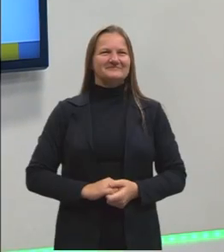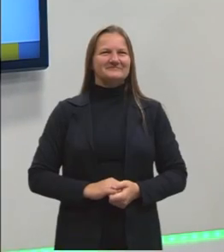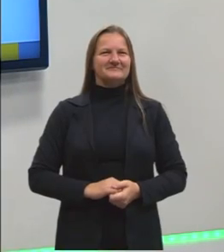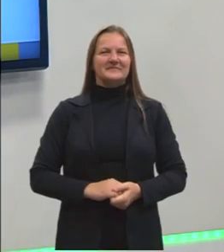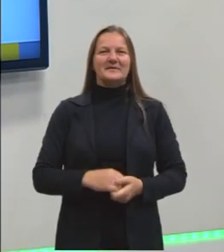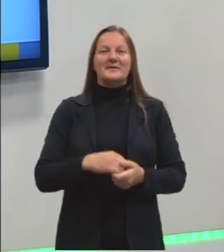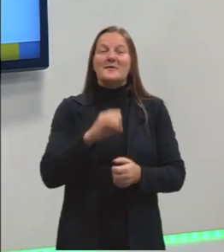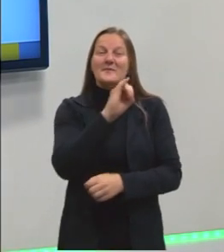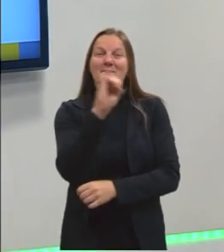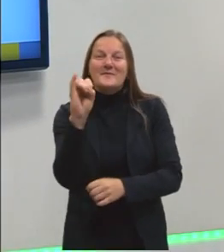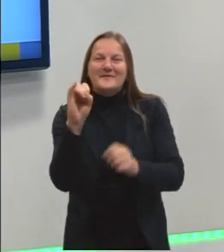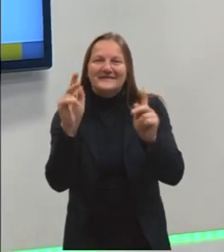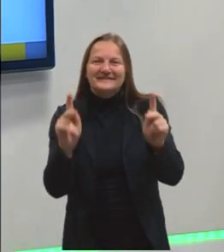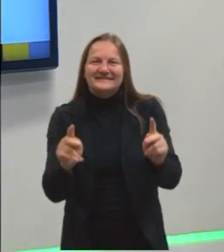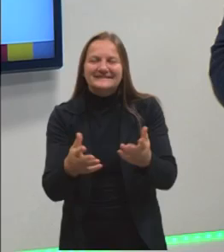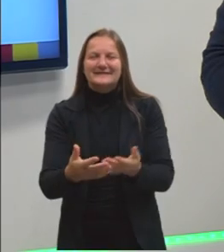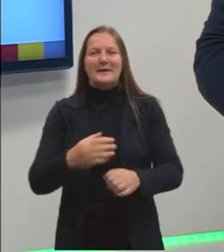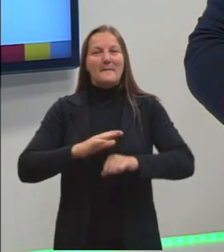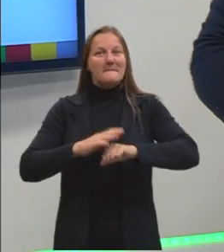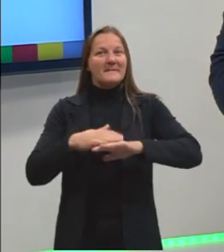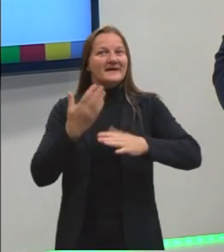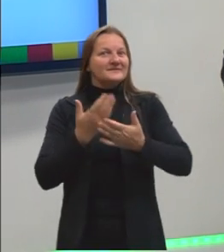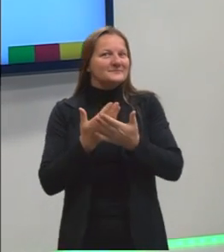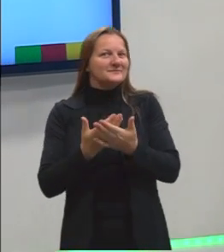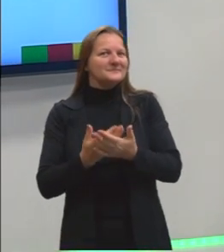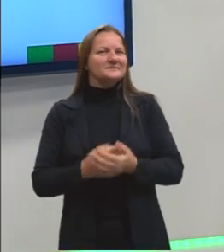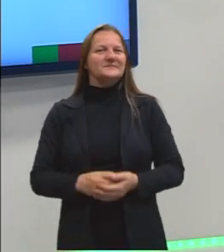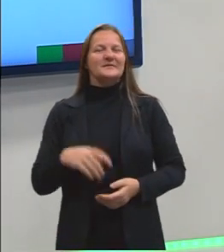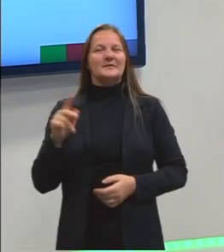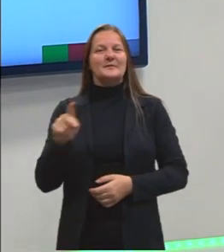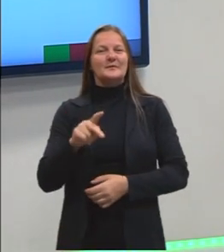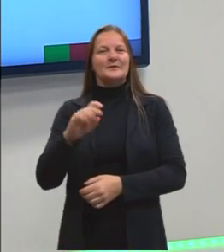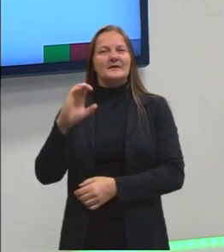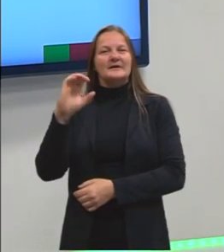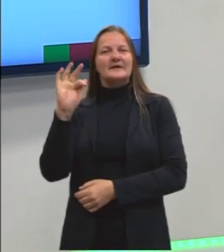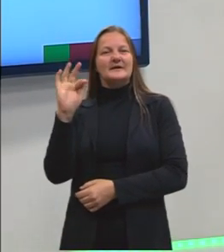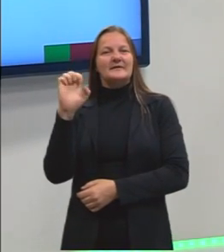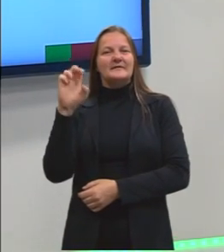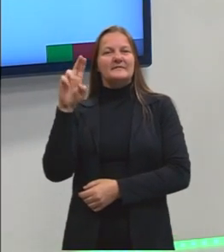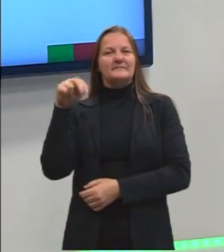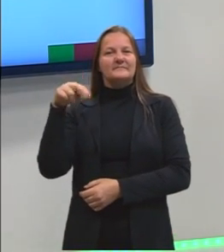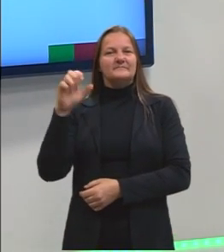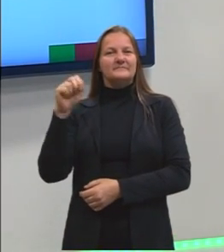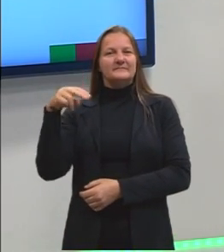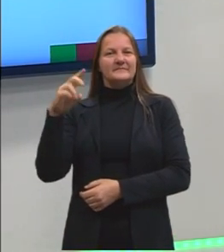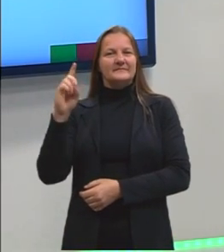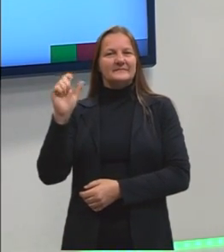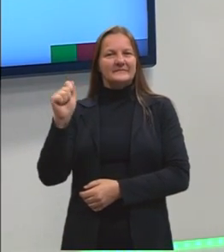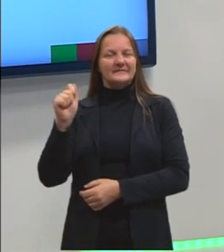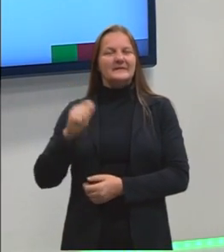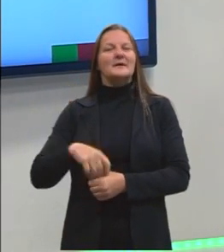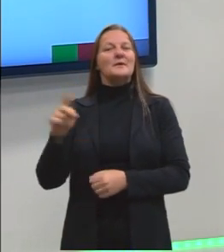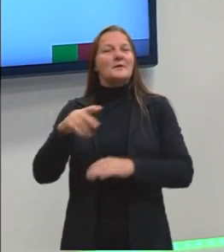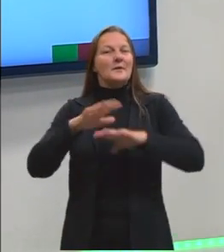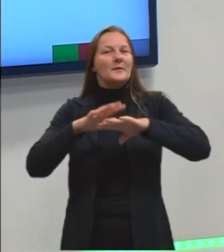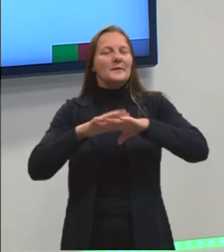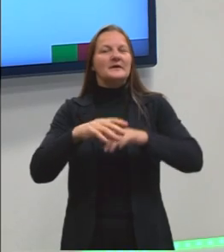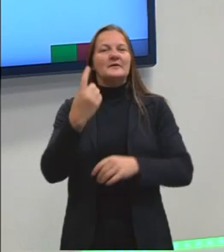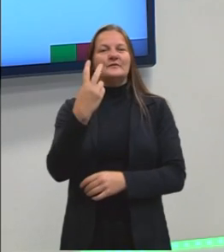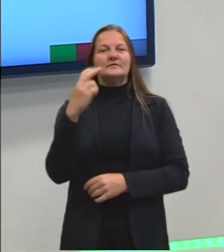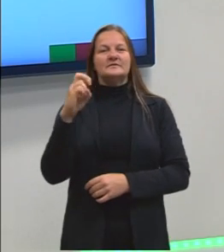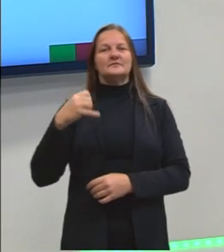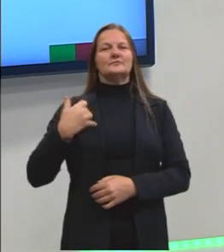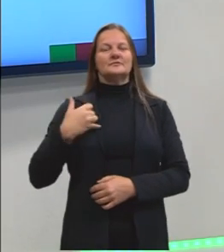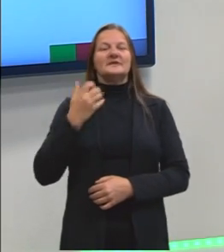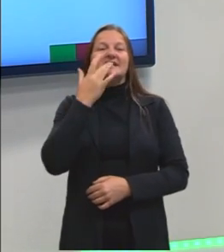Olá gente, estamos aqui para mais uma aula. Eu sou a prof. Fernanda, prof. de matemática, tenho 25 anos,